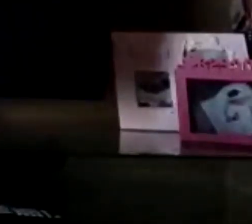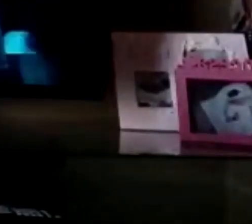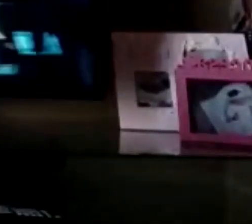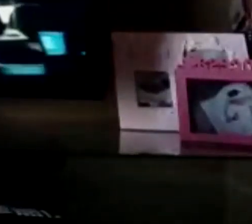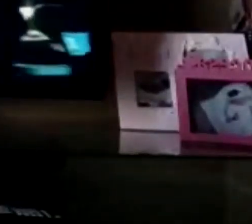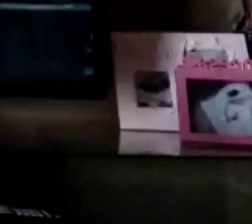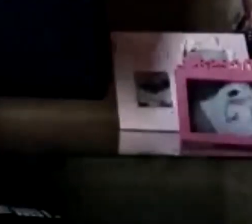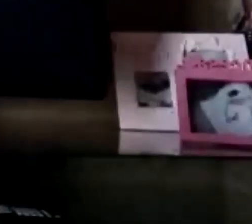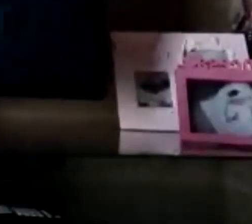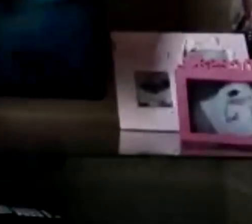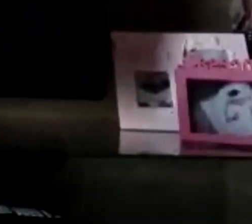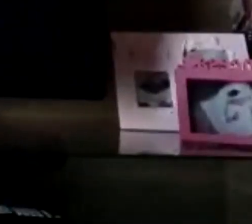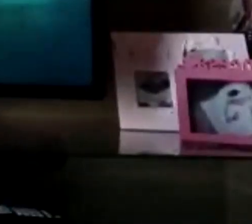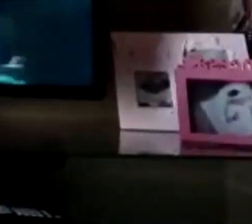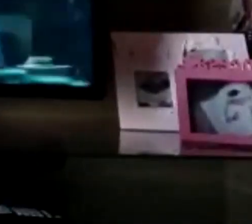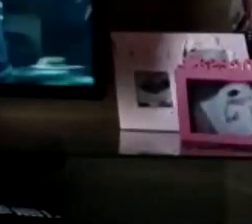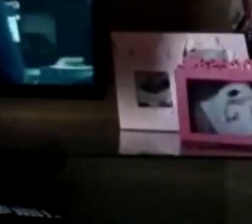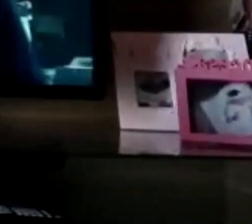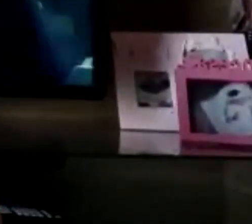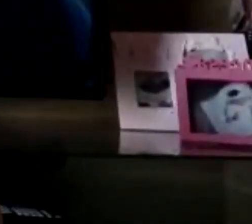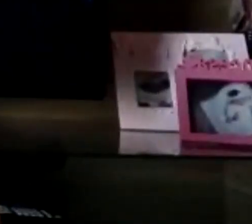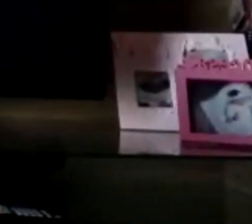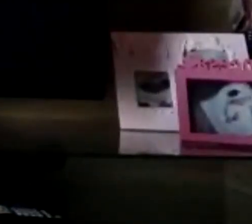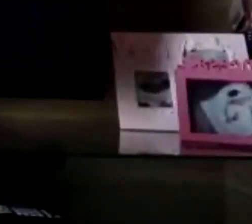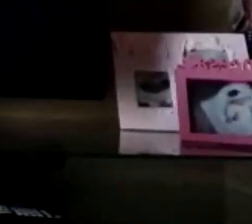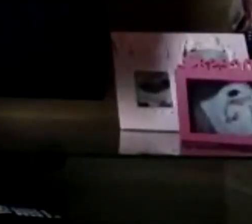vocês vão perceber a variante argentina,